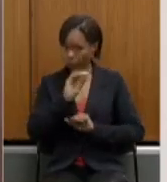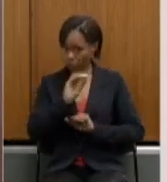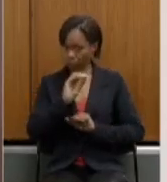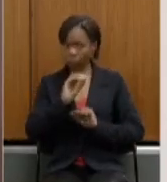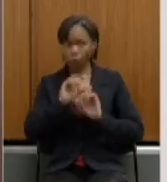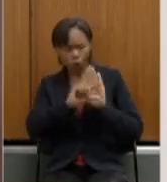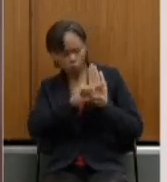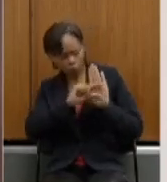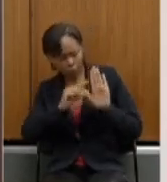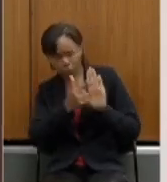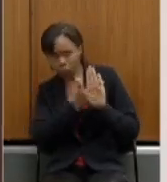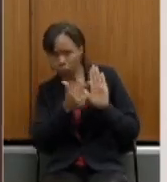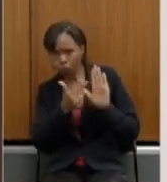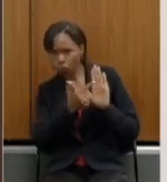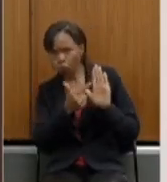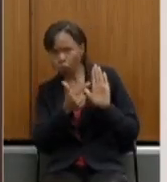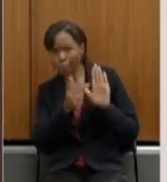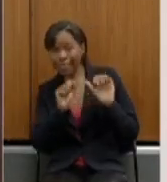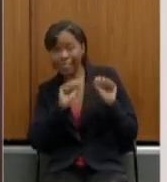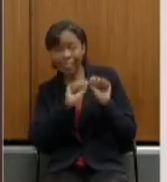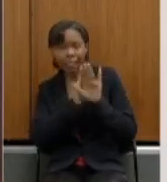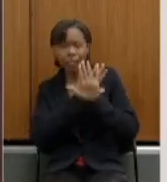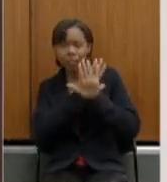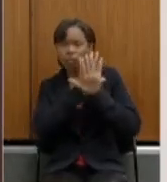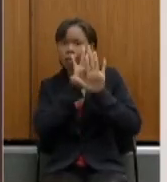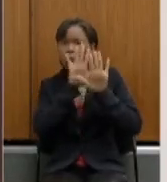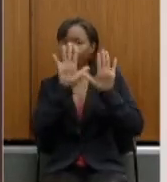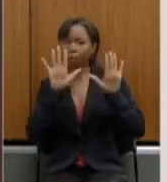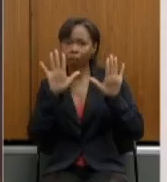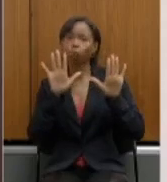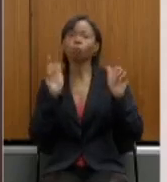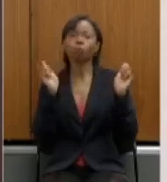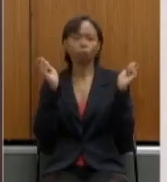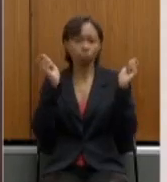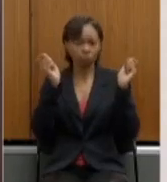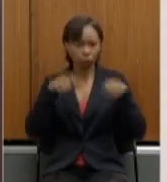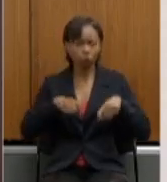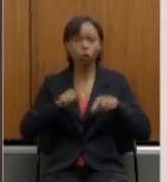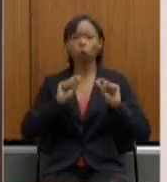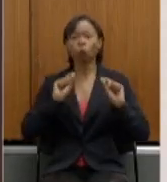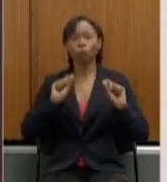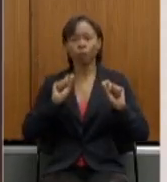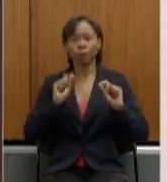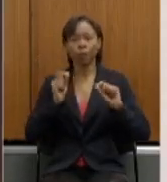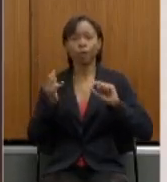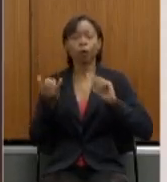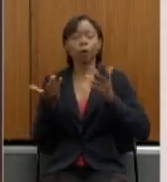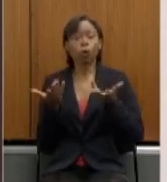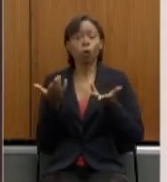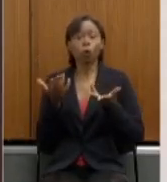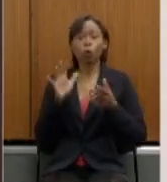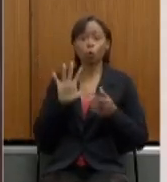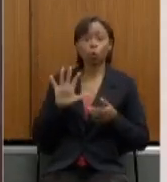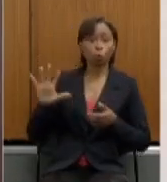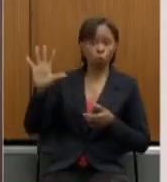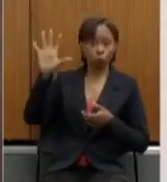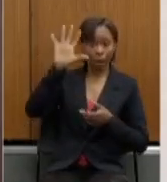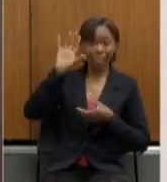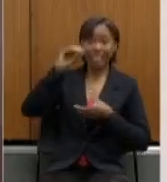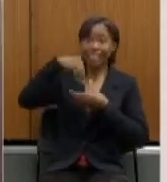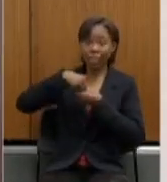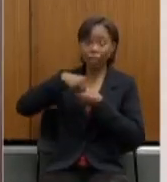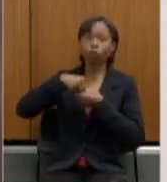parágrafo 22 ficou clara a possibilidade dos entes da própria União